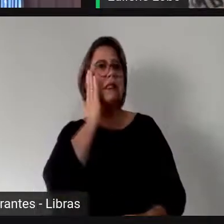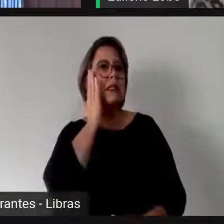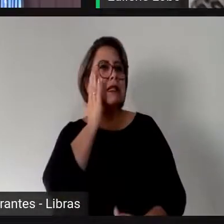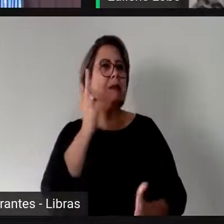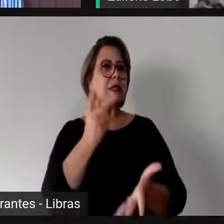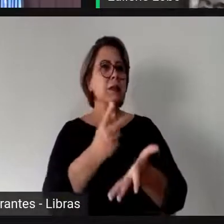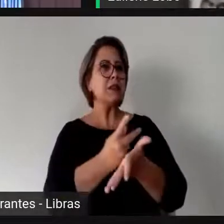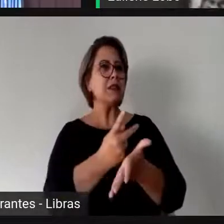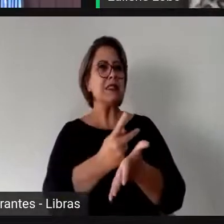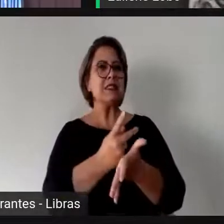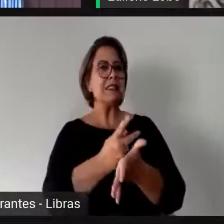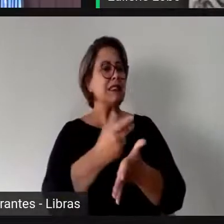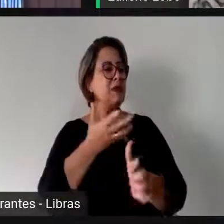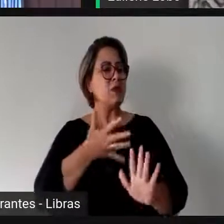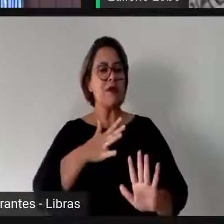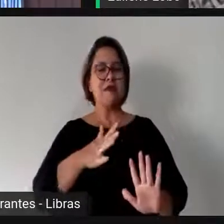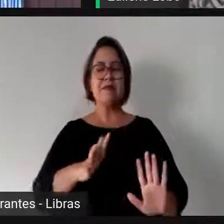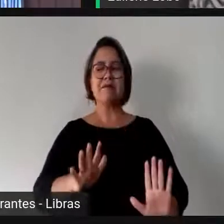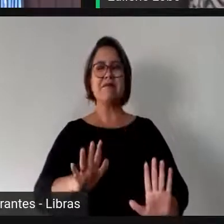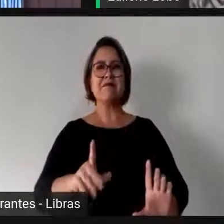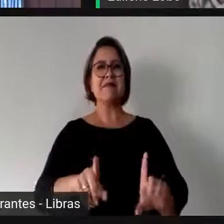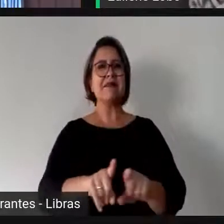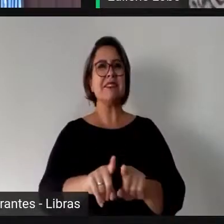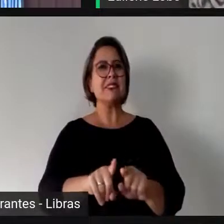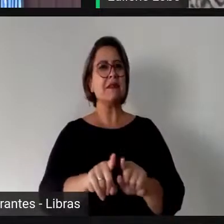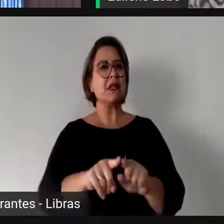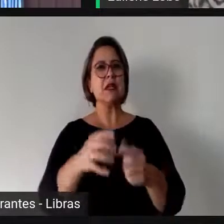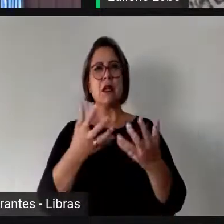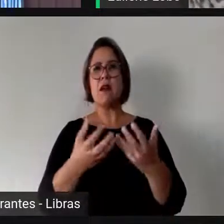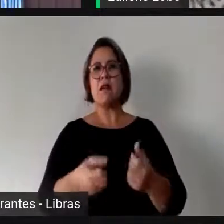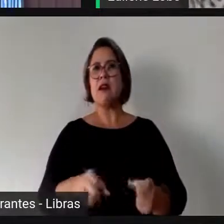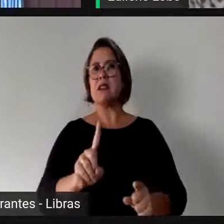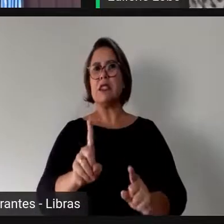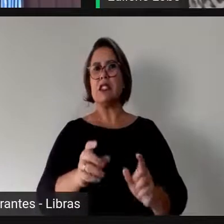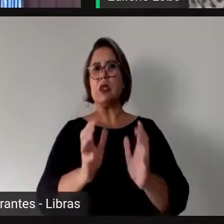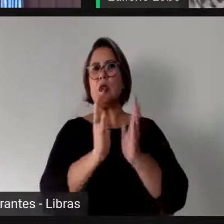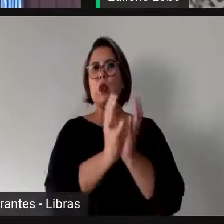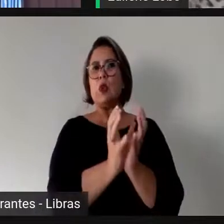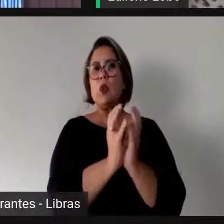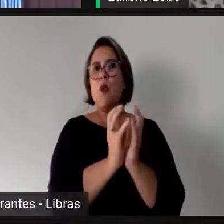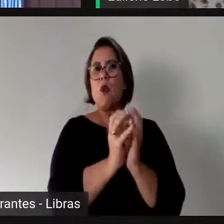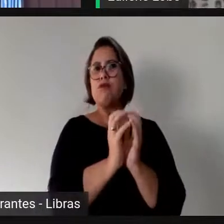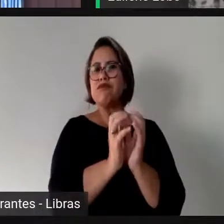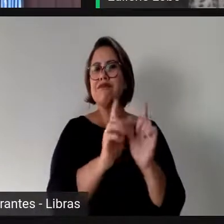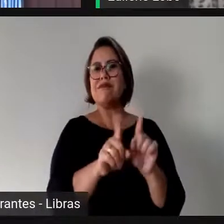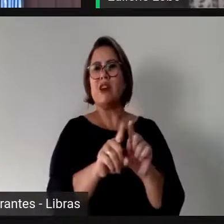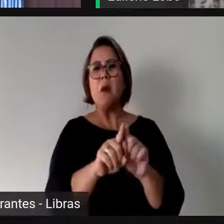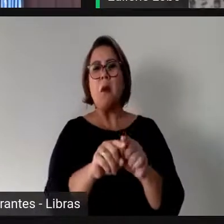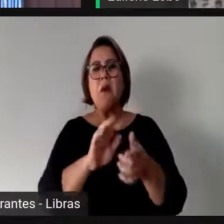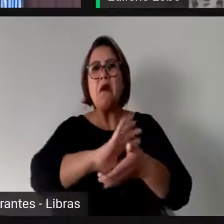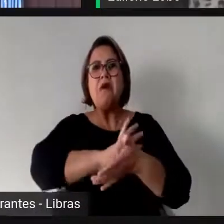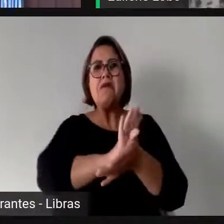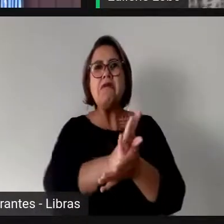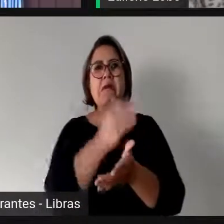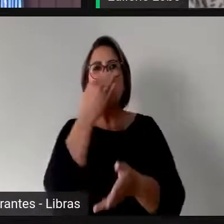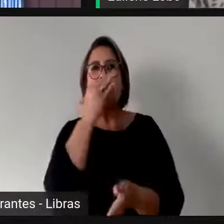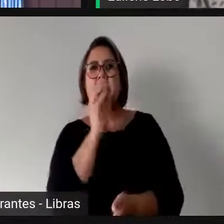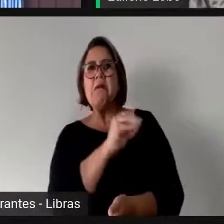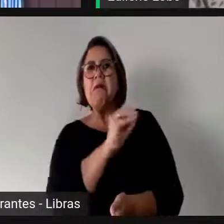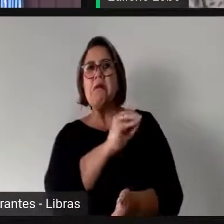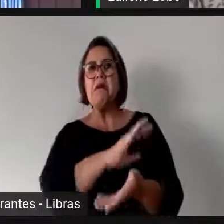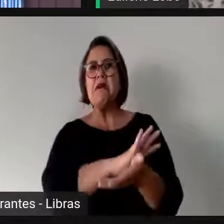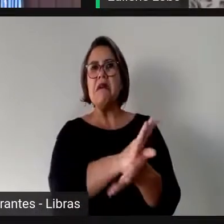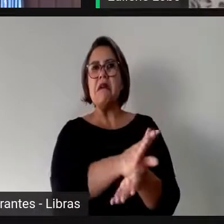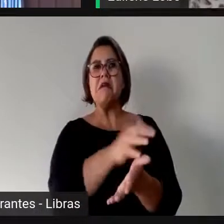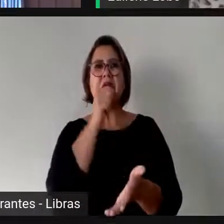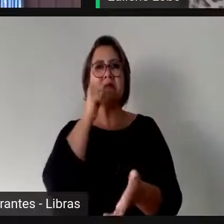nós já destacamos que não é admissível a convivência com esse quadro de exclusão, passa, portanto,